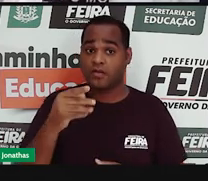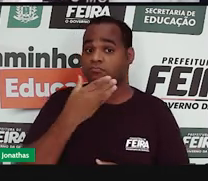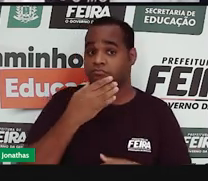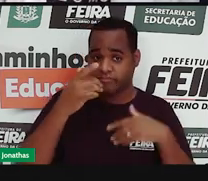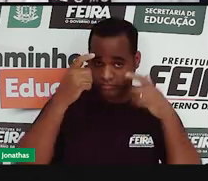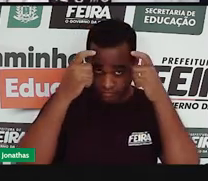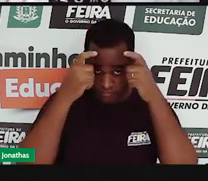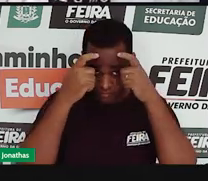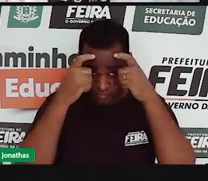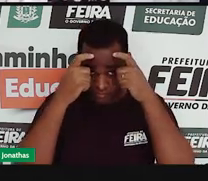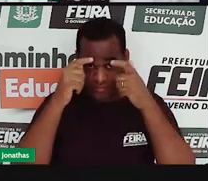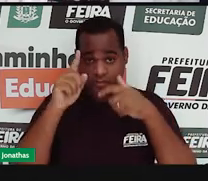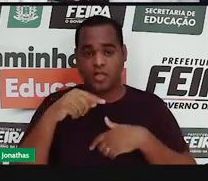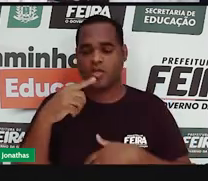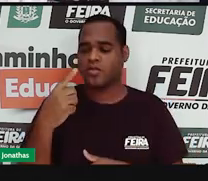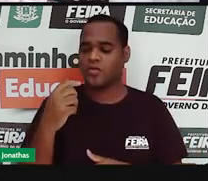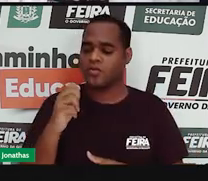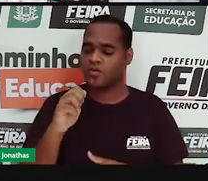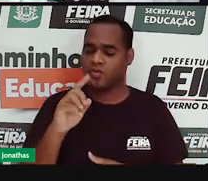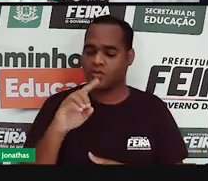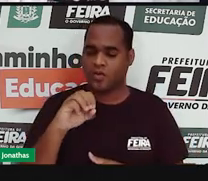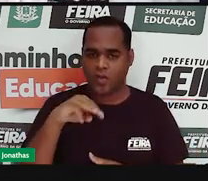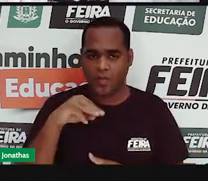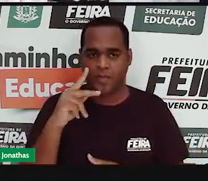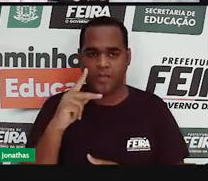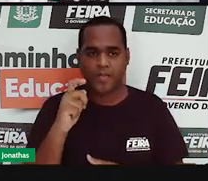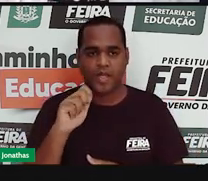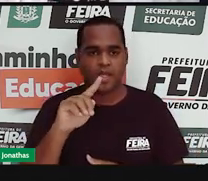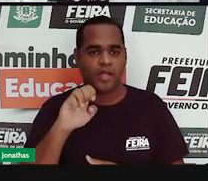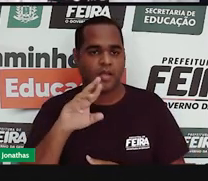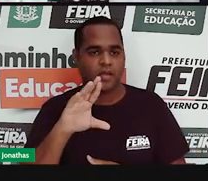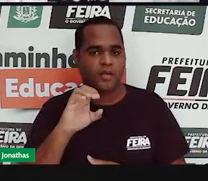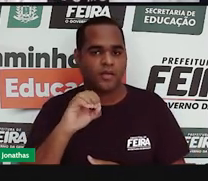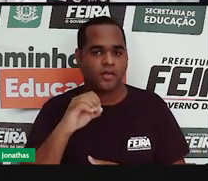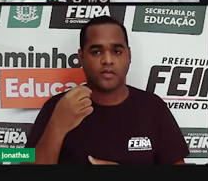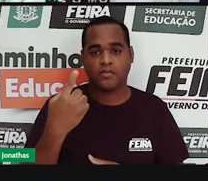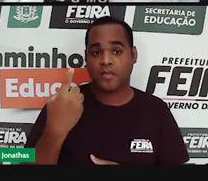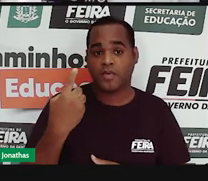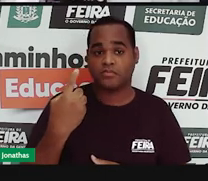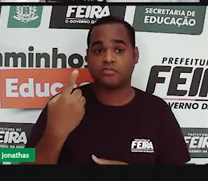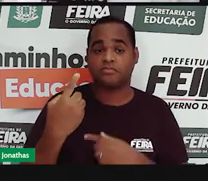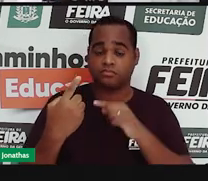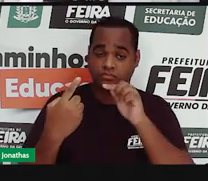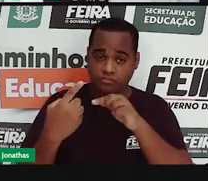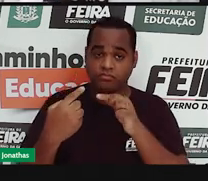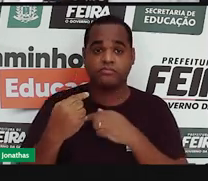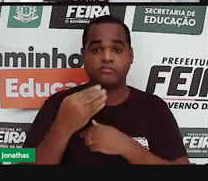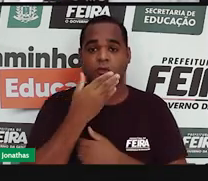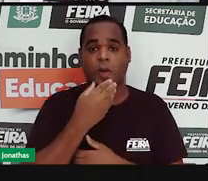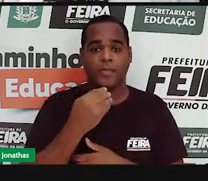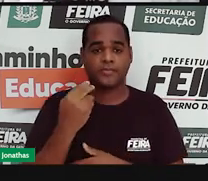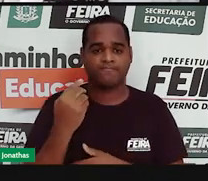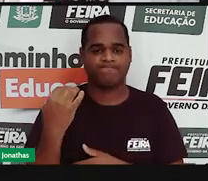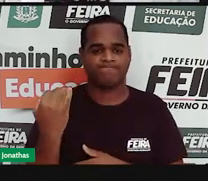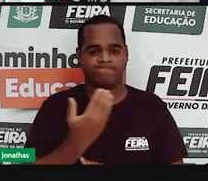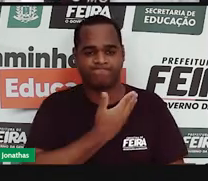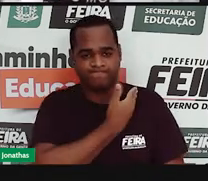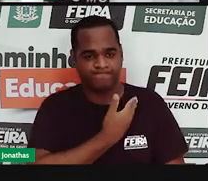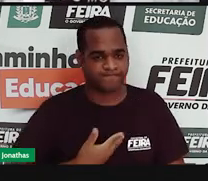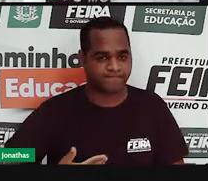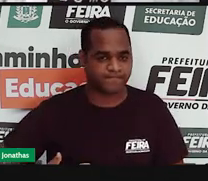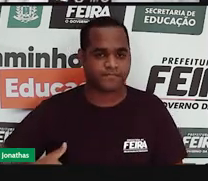o Dom Pedro I, que passa a ser o primeiro governante, o primeiro